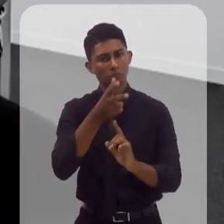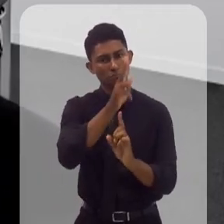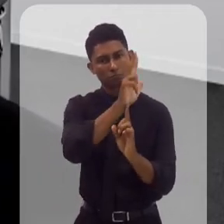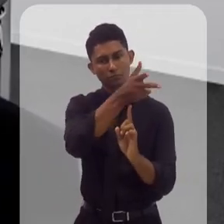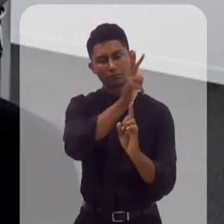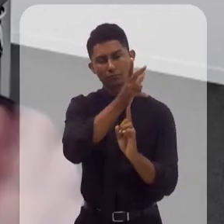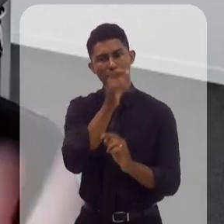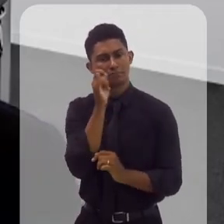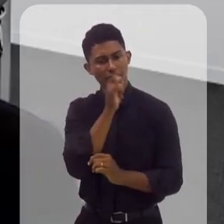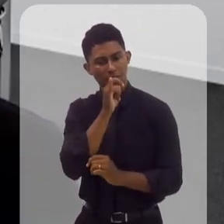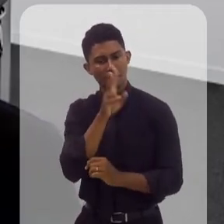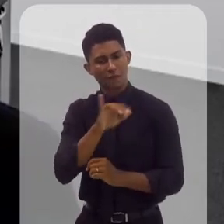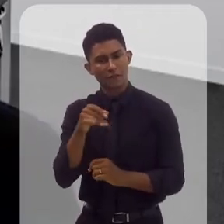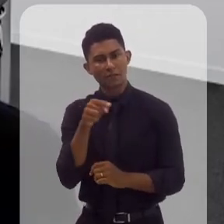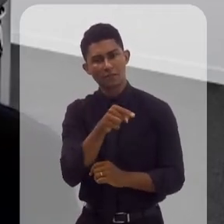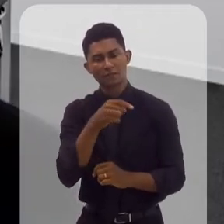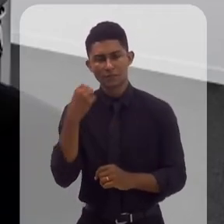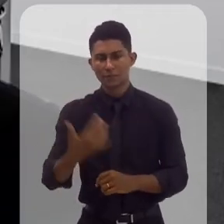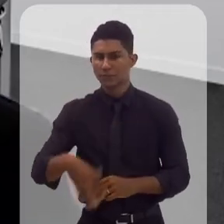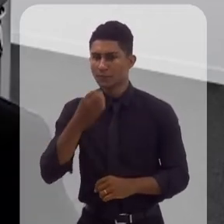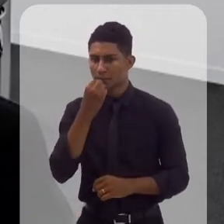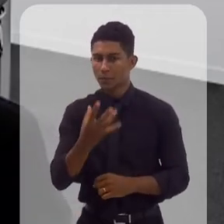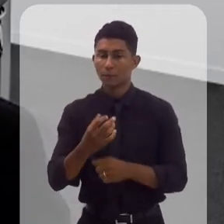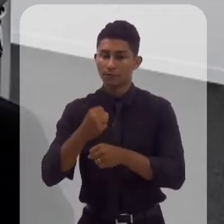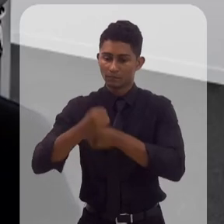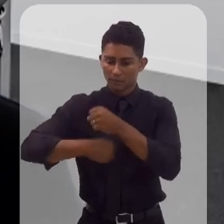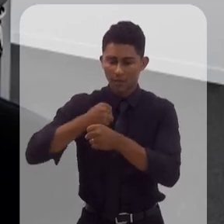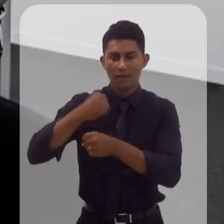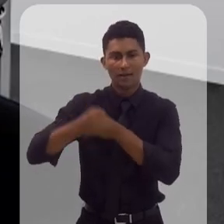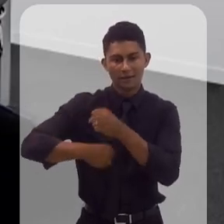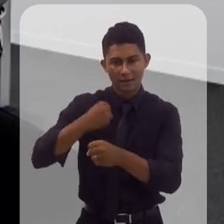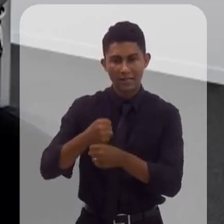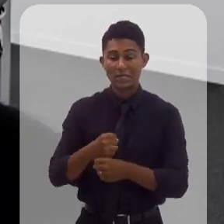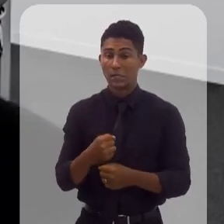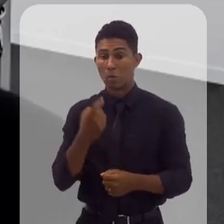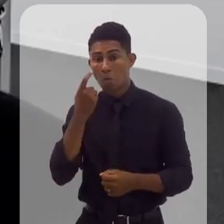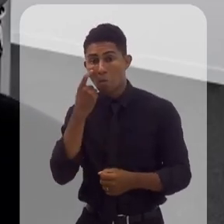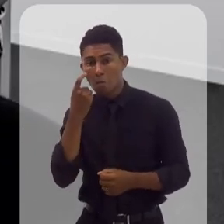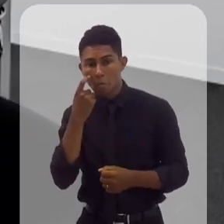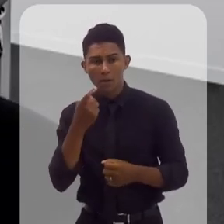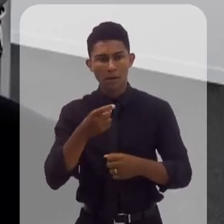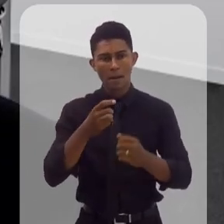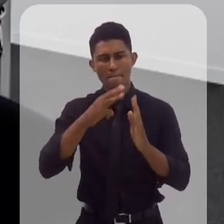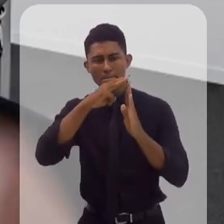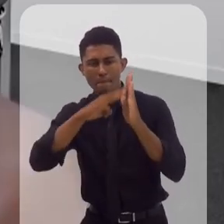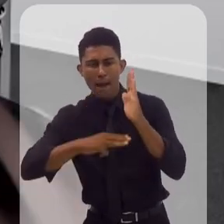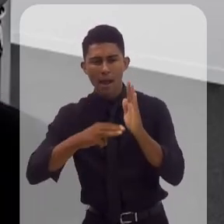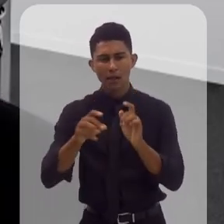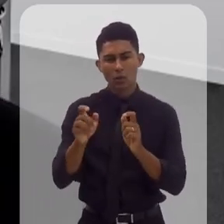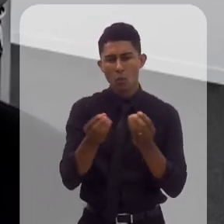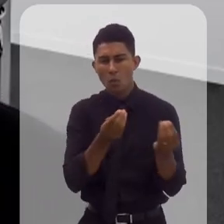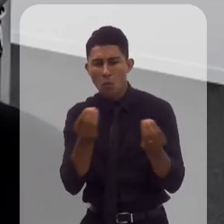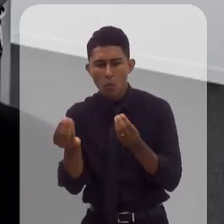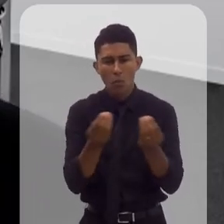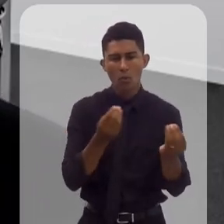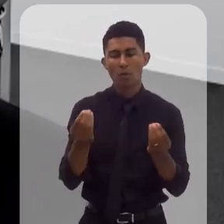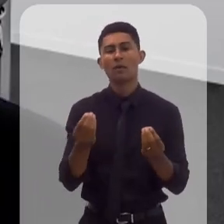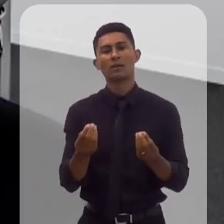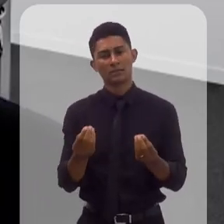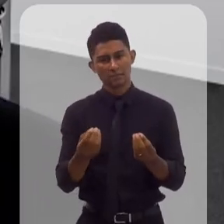candidatas, e ali a gente vai tentando refinar cada ano as premissas, as metodologias, para representar